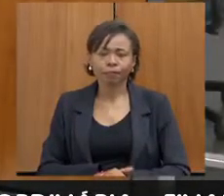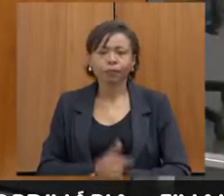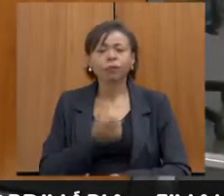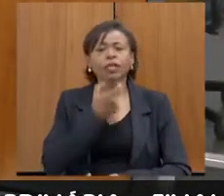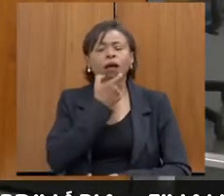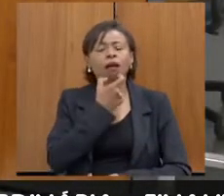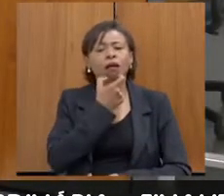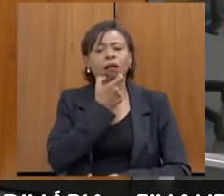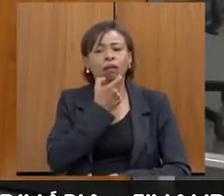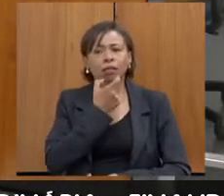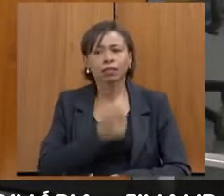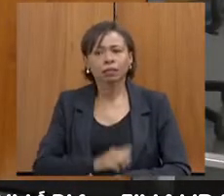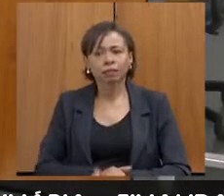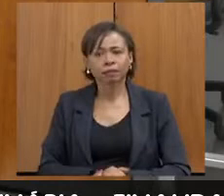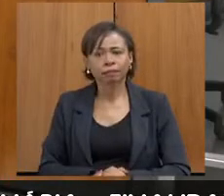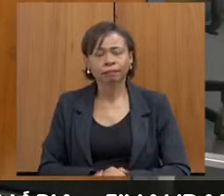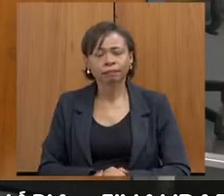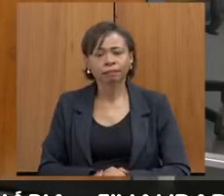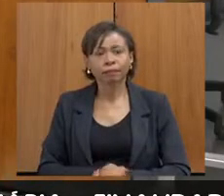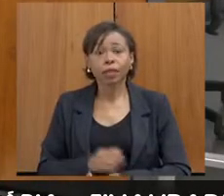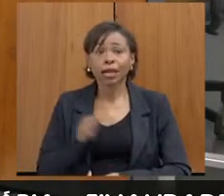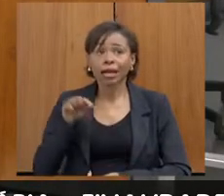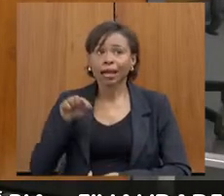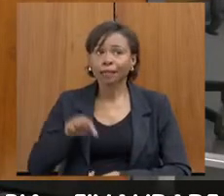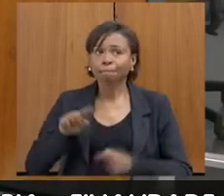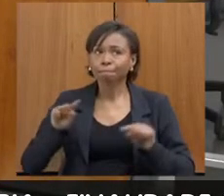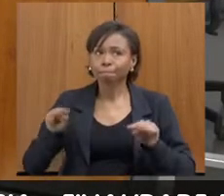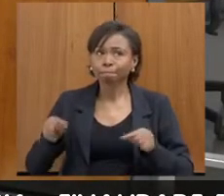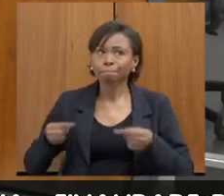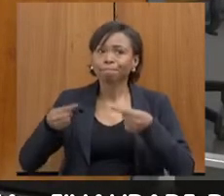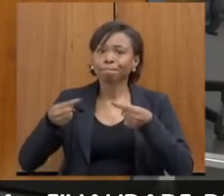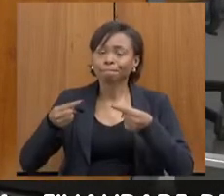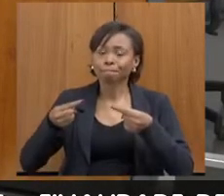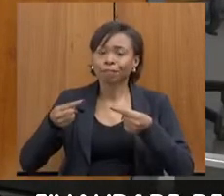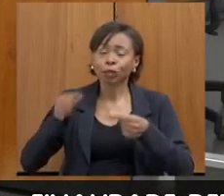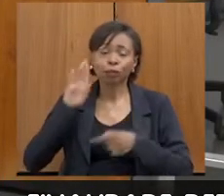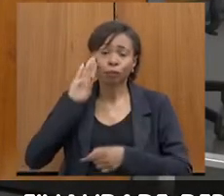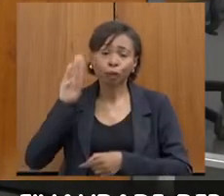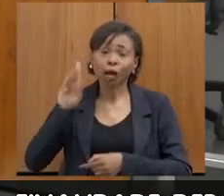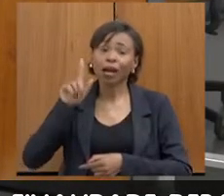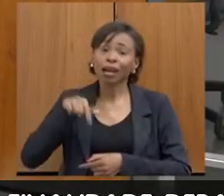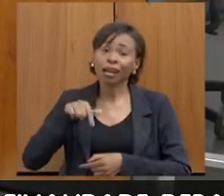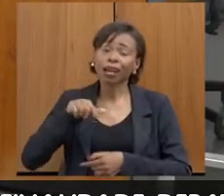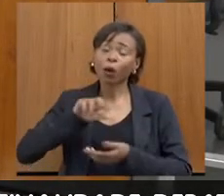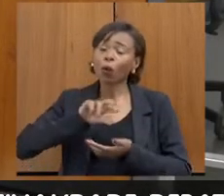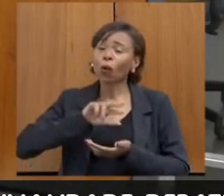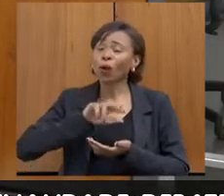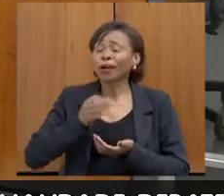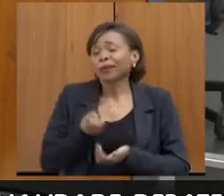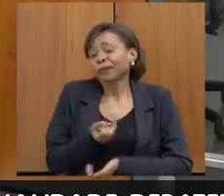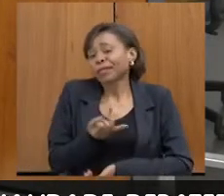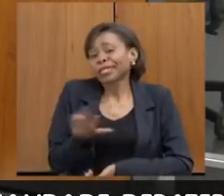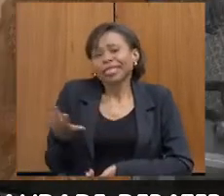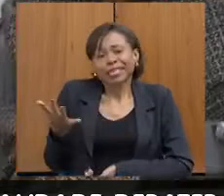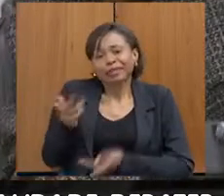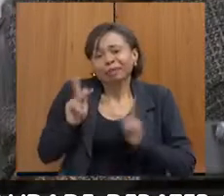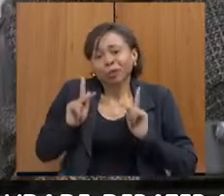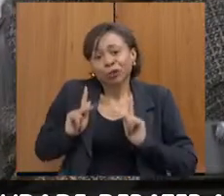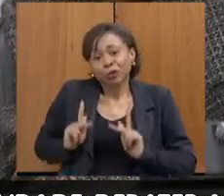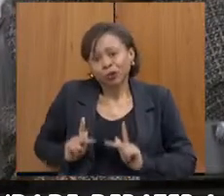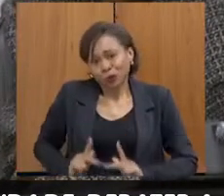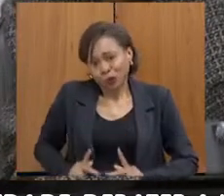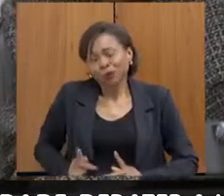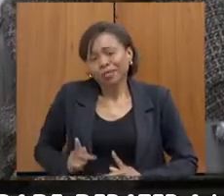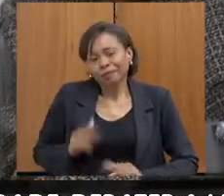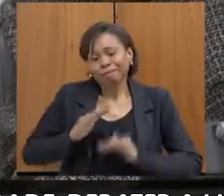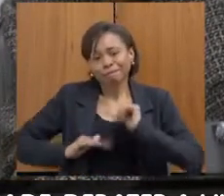Lima? O nosso desafio maior lá é o efetivo mesmo, que é bastante carente, que a gente consegue fazer o